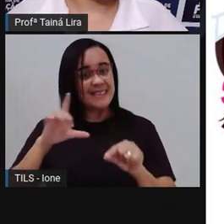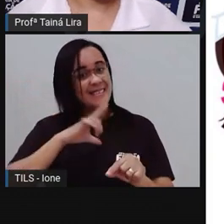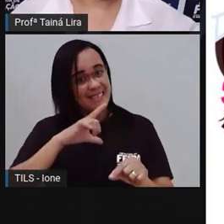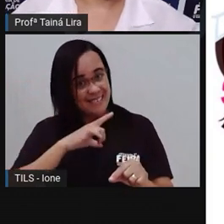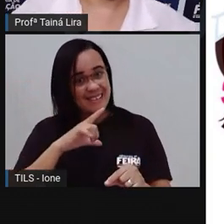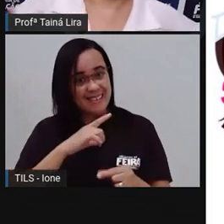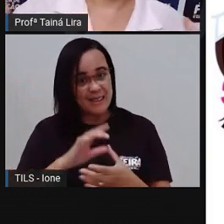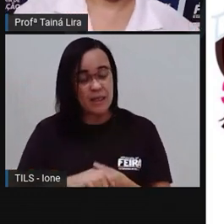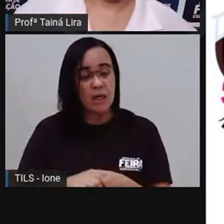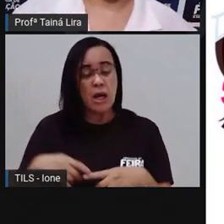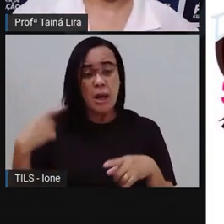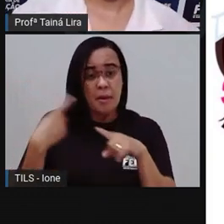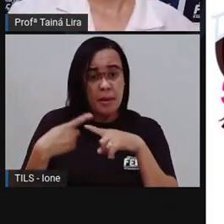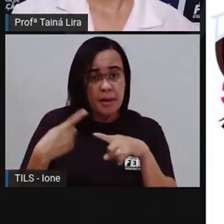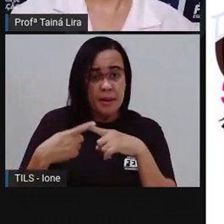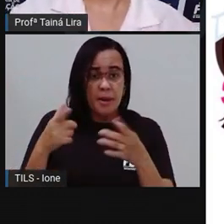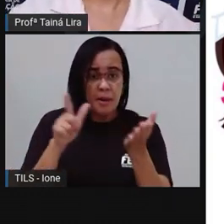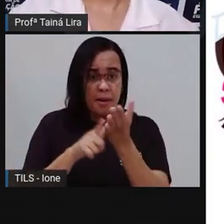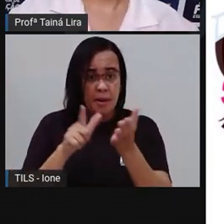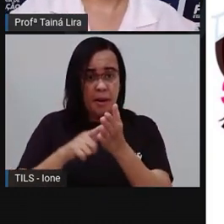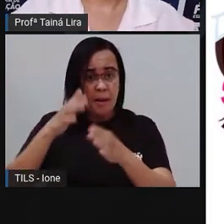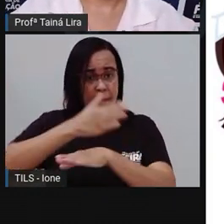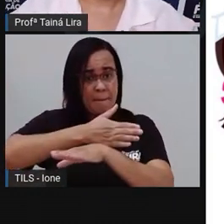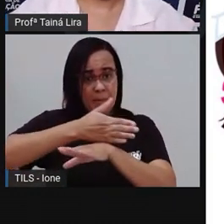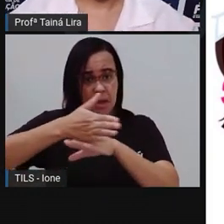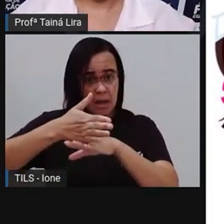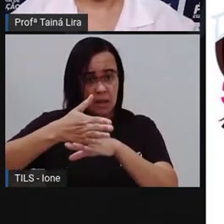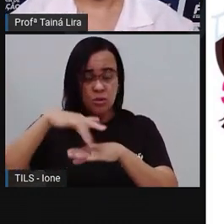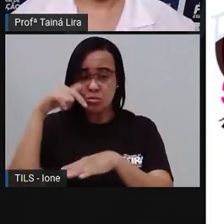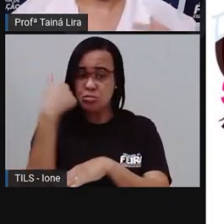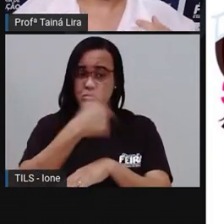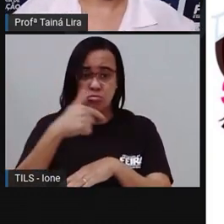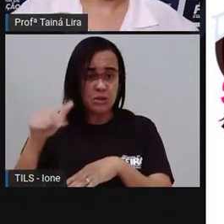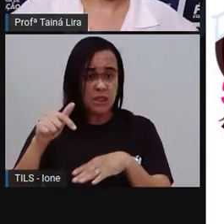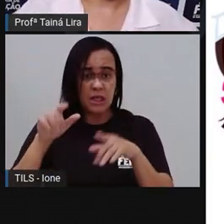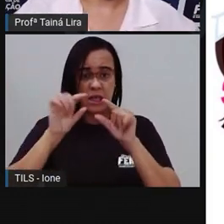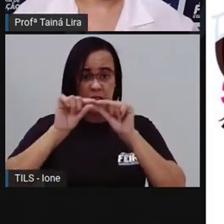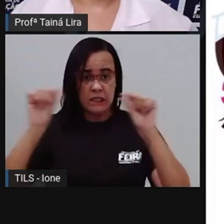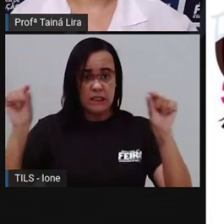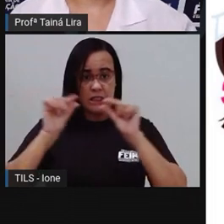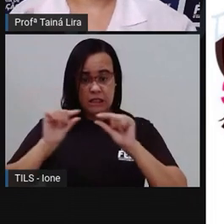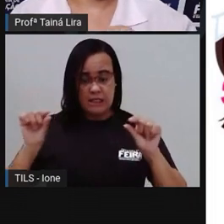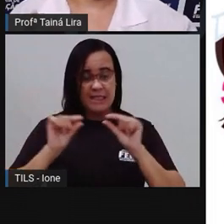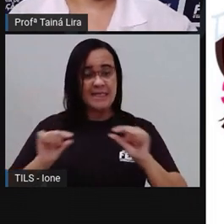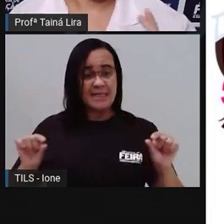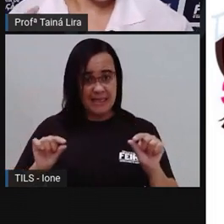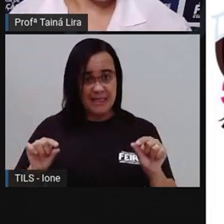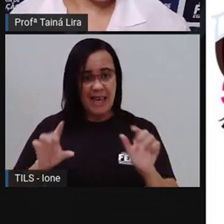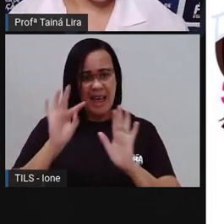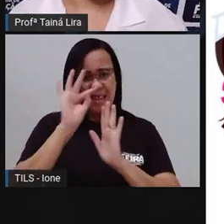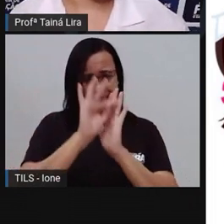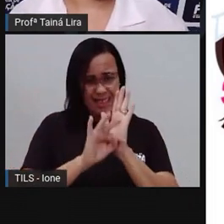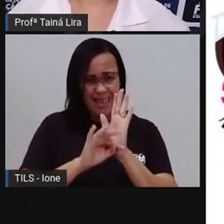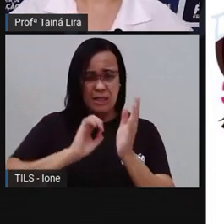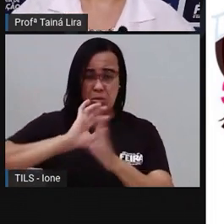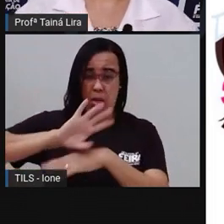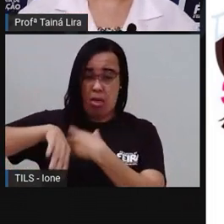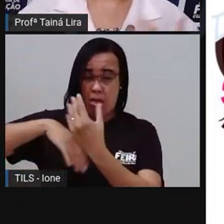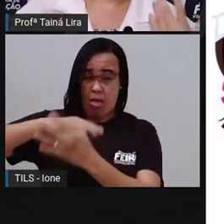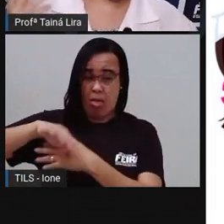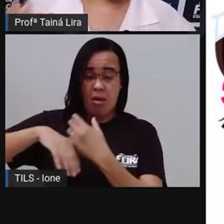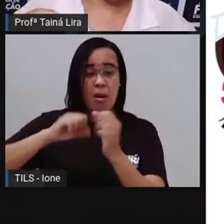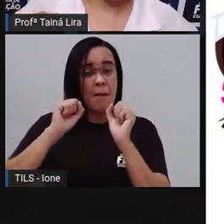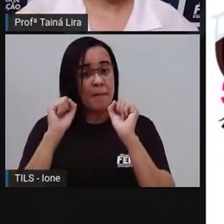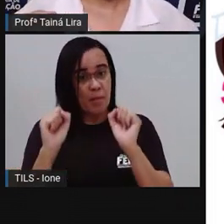ofício? Porque a folha de ofício, ela não tem as linhas. E aí, o seu texto pode acabar ficando ali desorganizado. Então, nesse